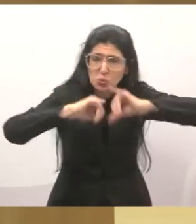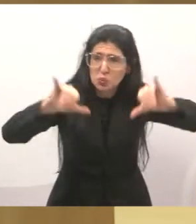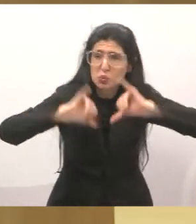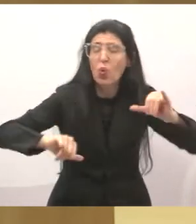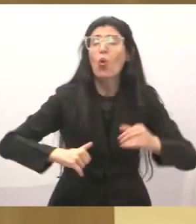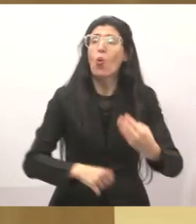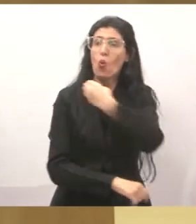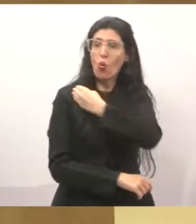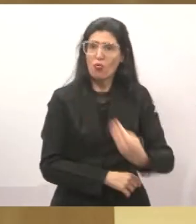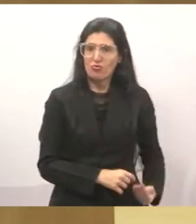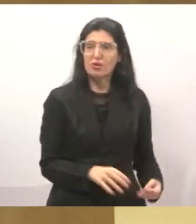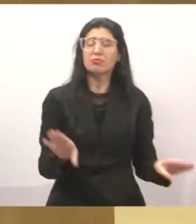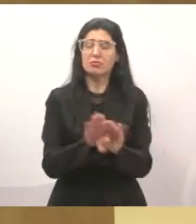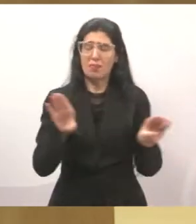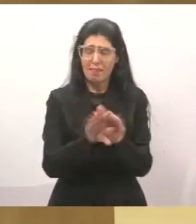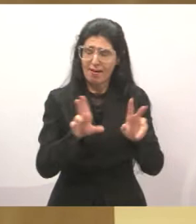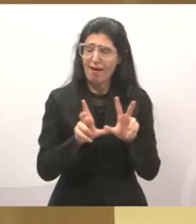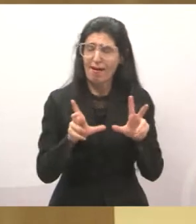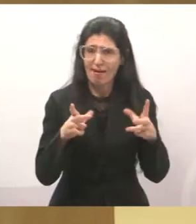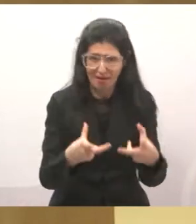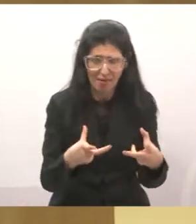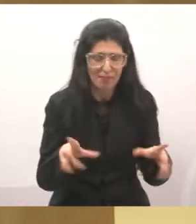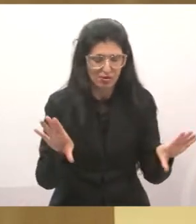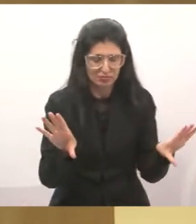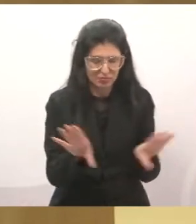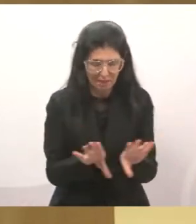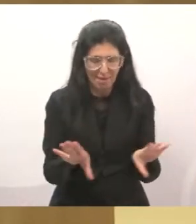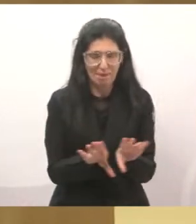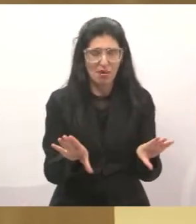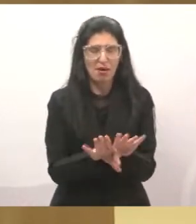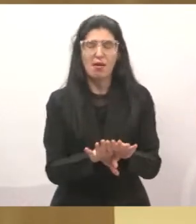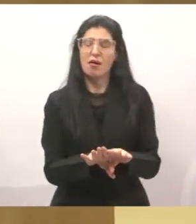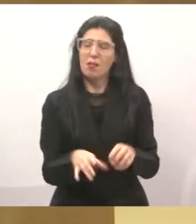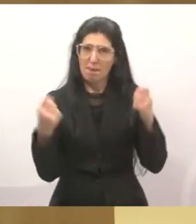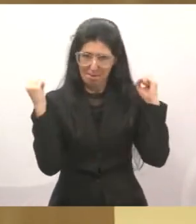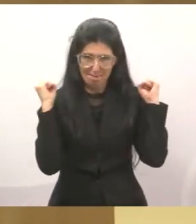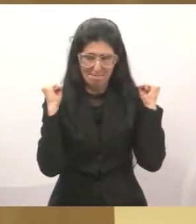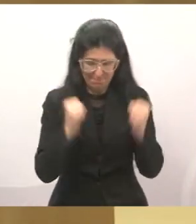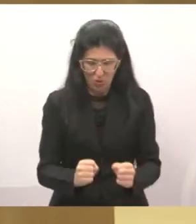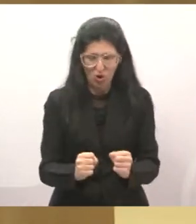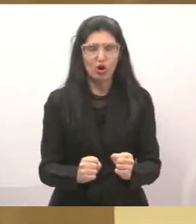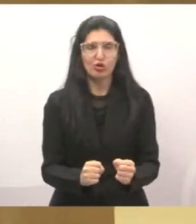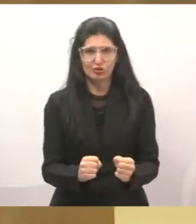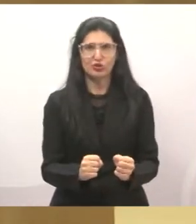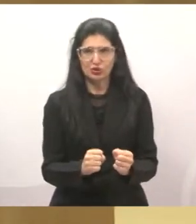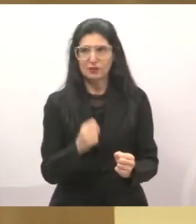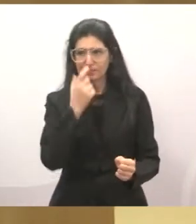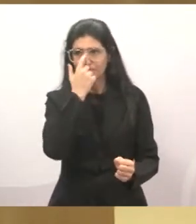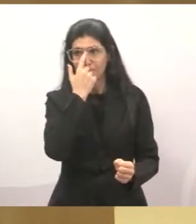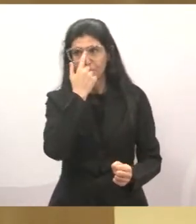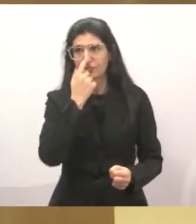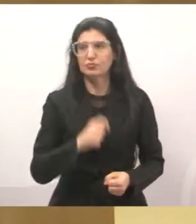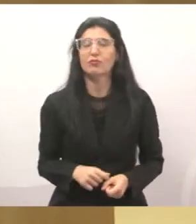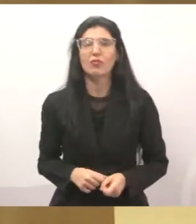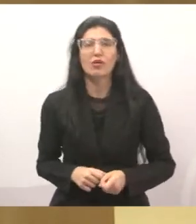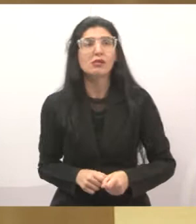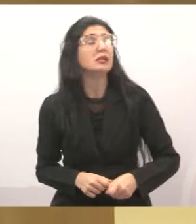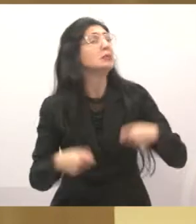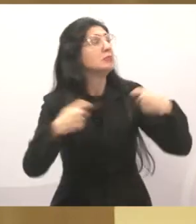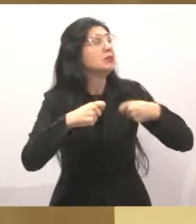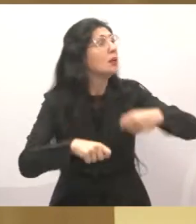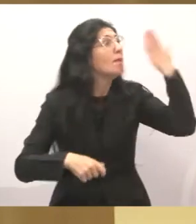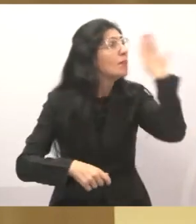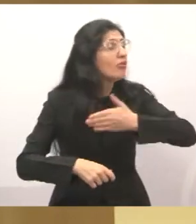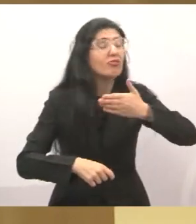governos, inclusive a Câmara também tem, de fazer uma prestação de contas. Ela precisa dar